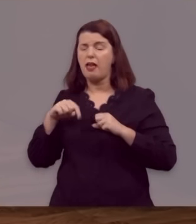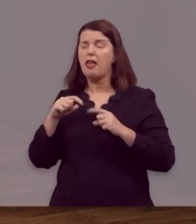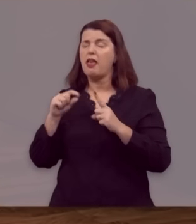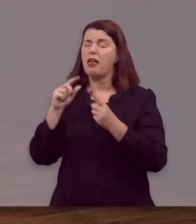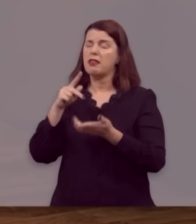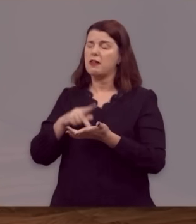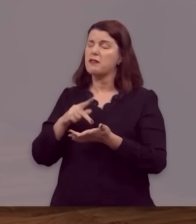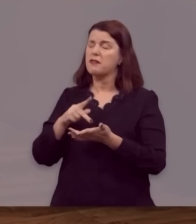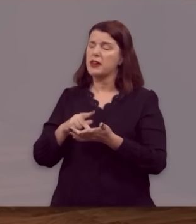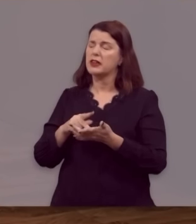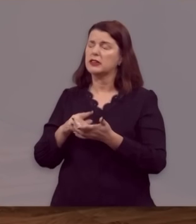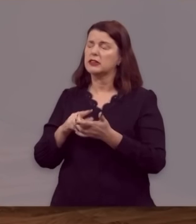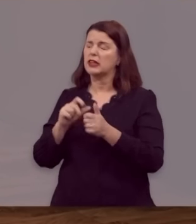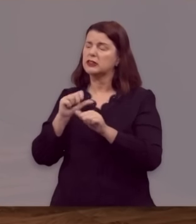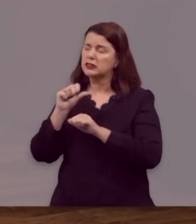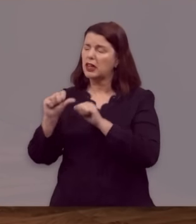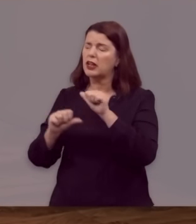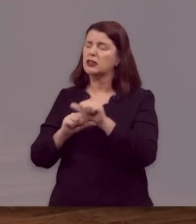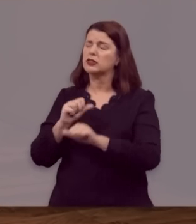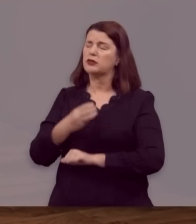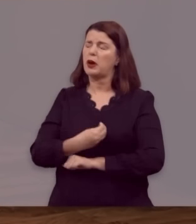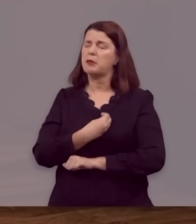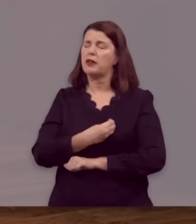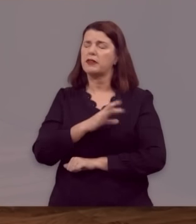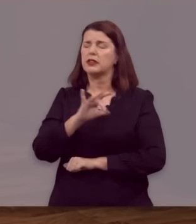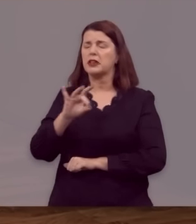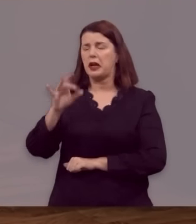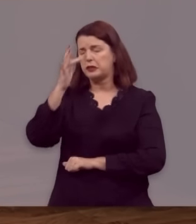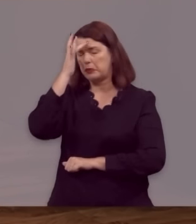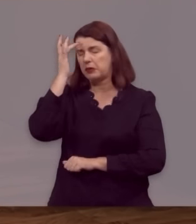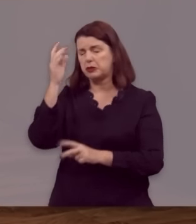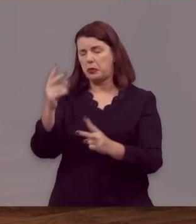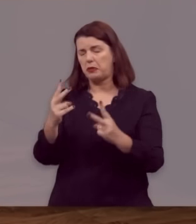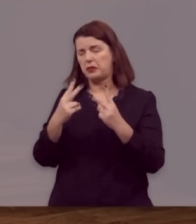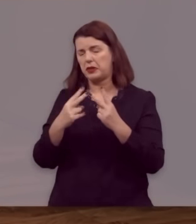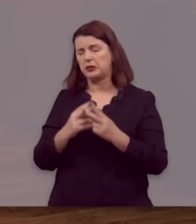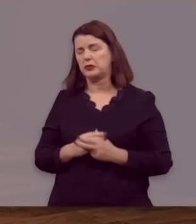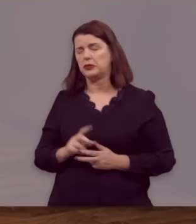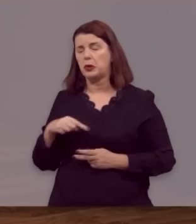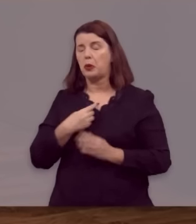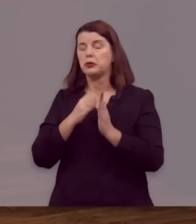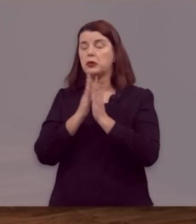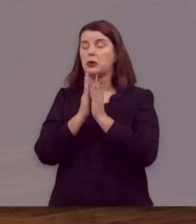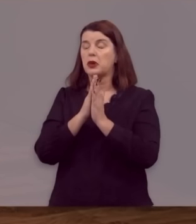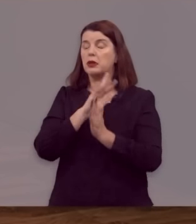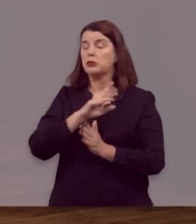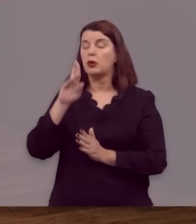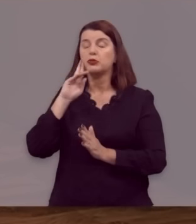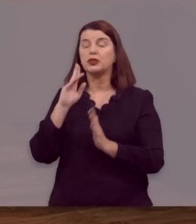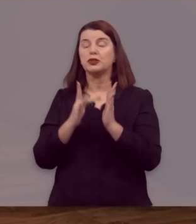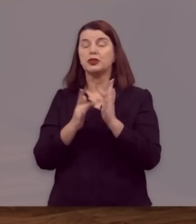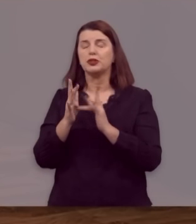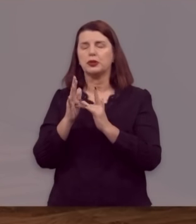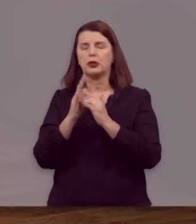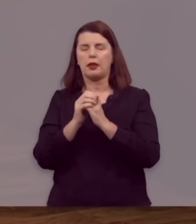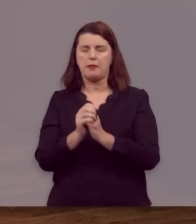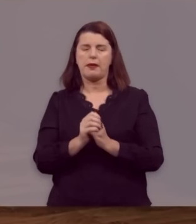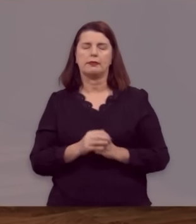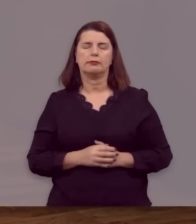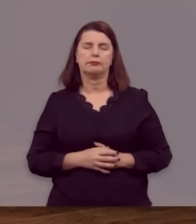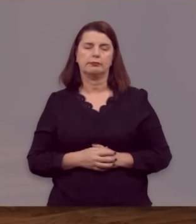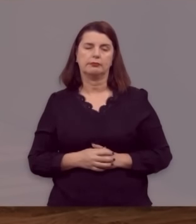verdades sejam verdades transformadoras na vida de todos quantos estão nos assistindo. Assim oramos, em nome de Jesus.